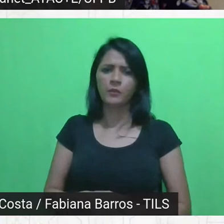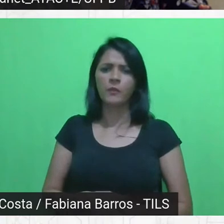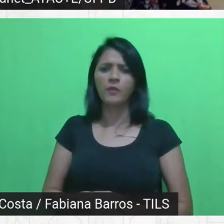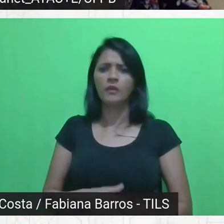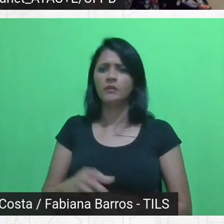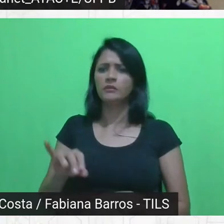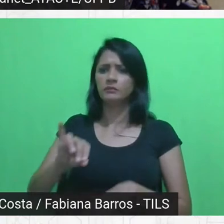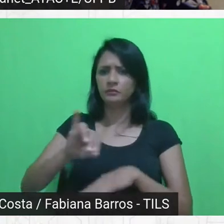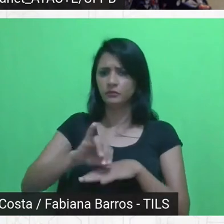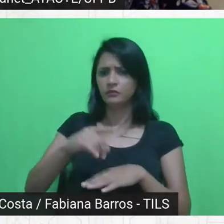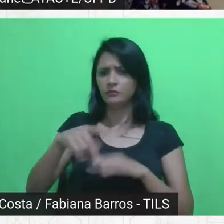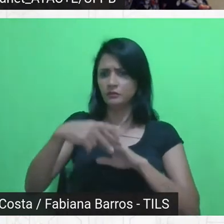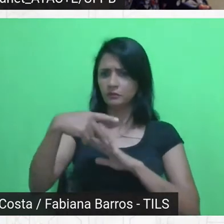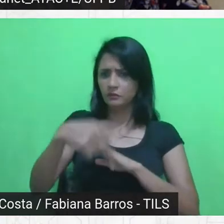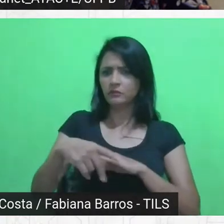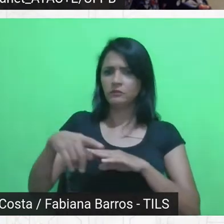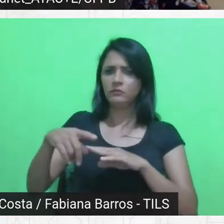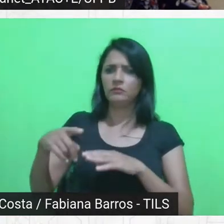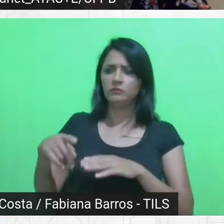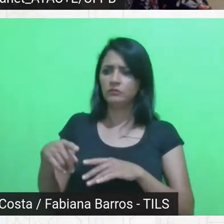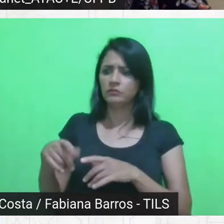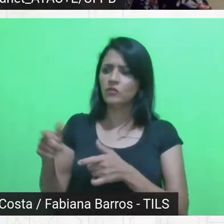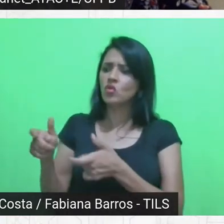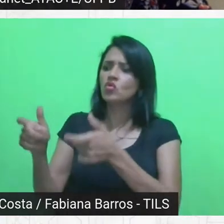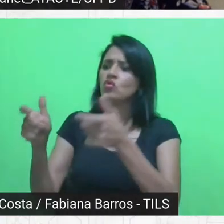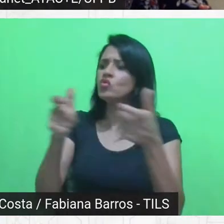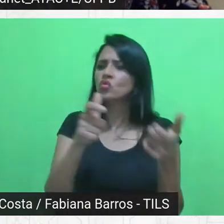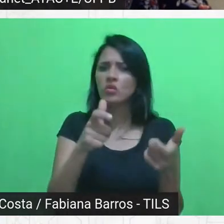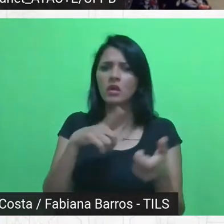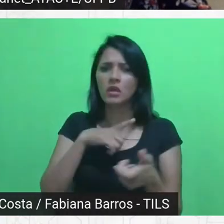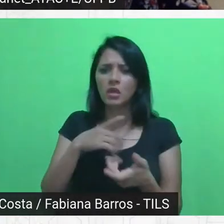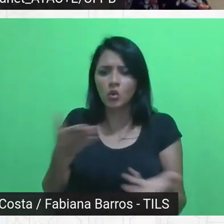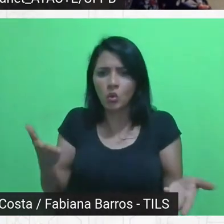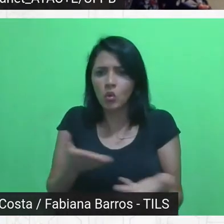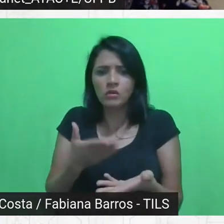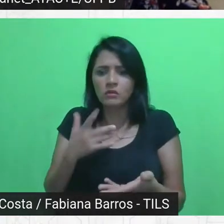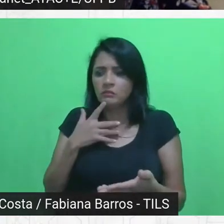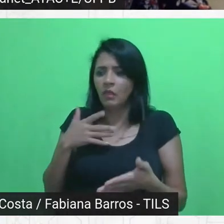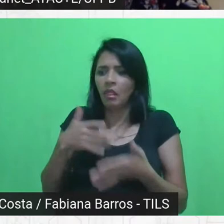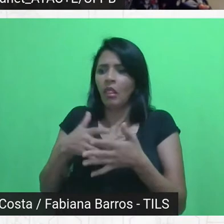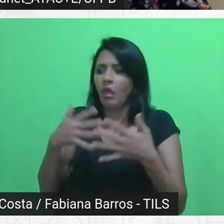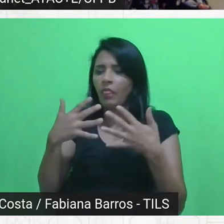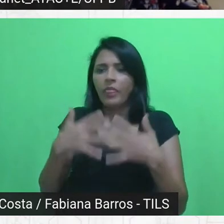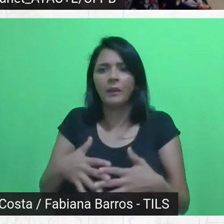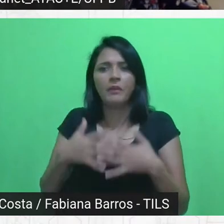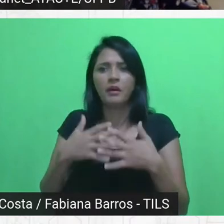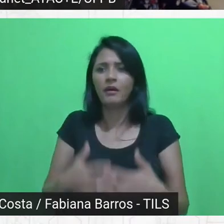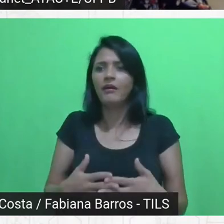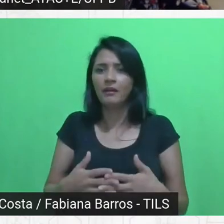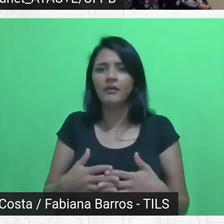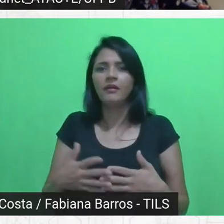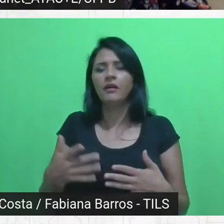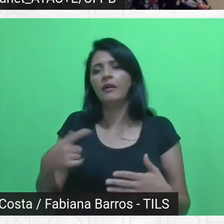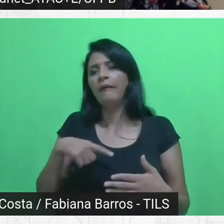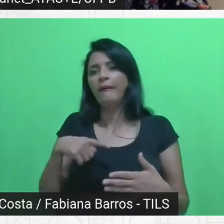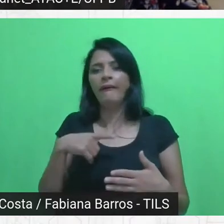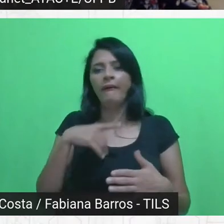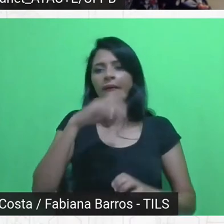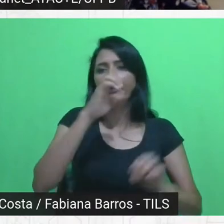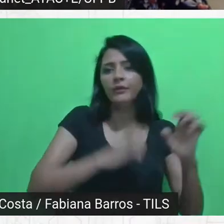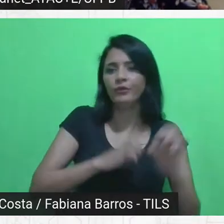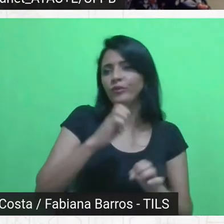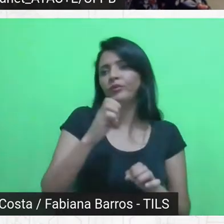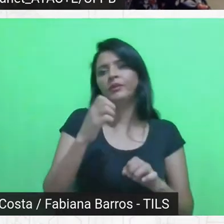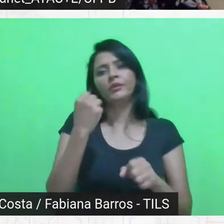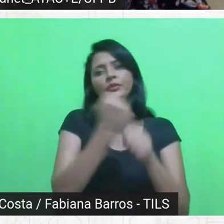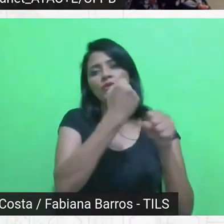dos territórios da cidade que a gente tem hoje, a gente atrapalha, né, a gente atrapalha as indústrias da construção civil, a gente